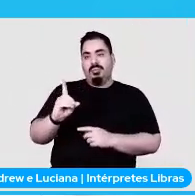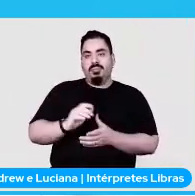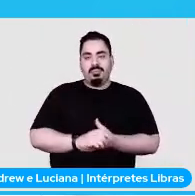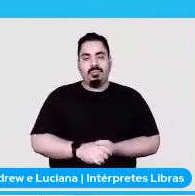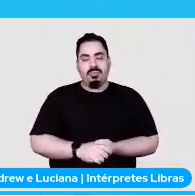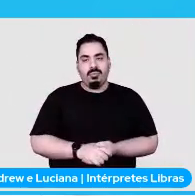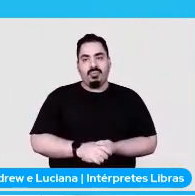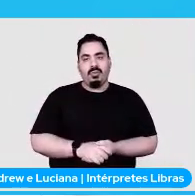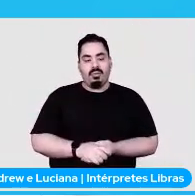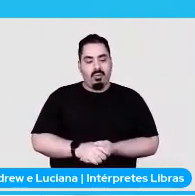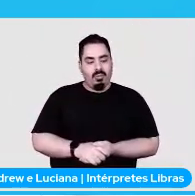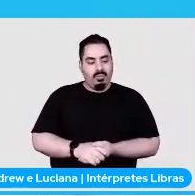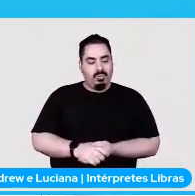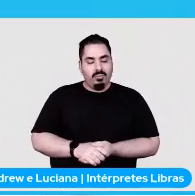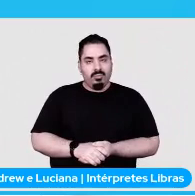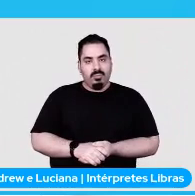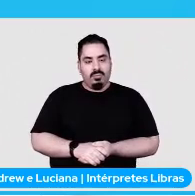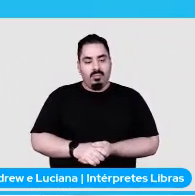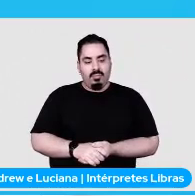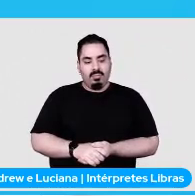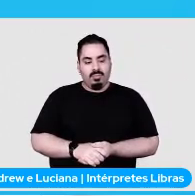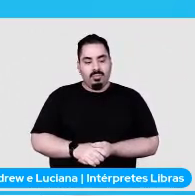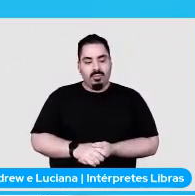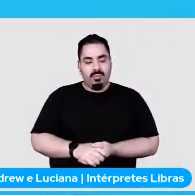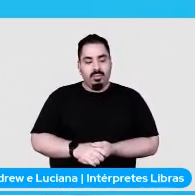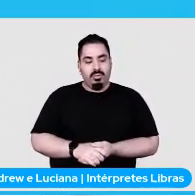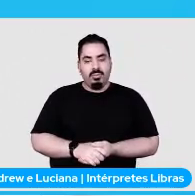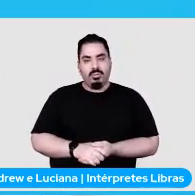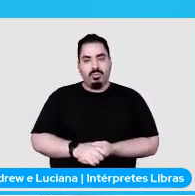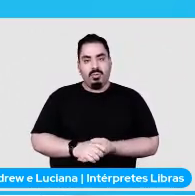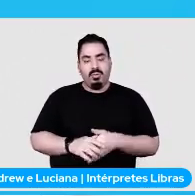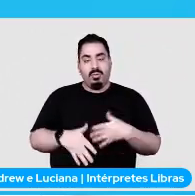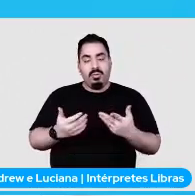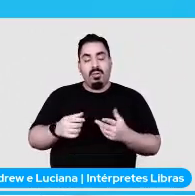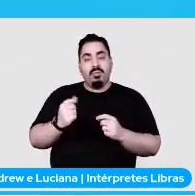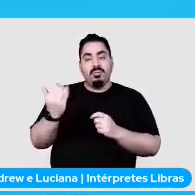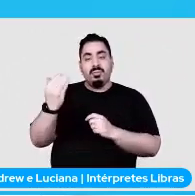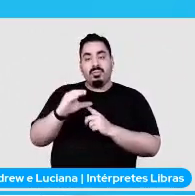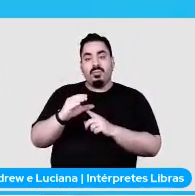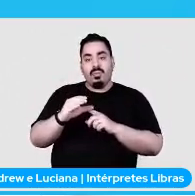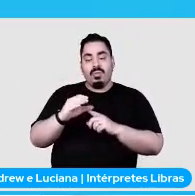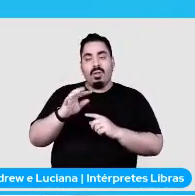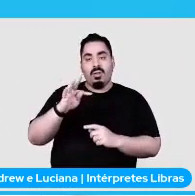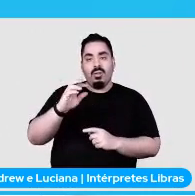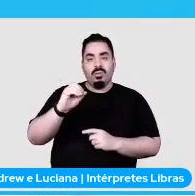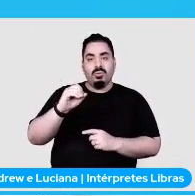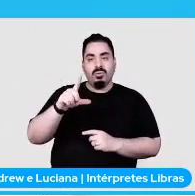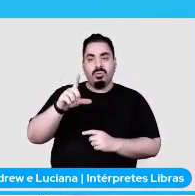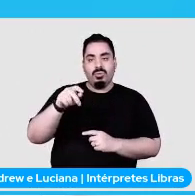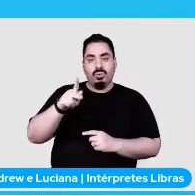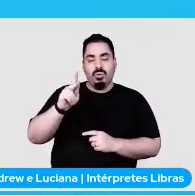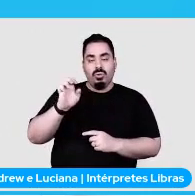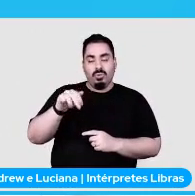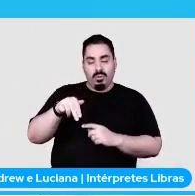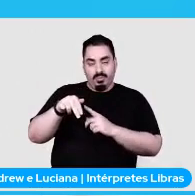Eu vou definir nas minhas sightings o token, aquele token que eu peguei do